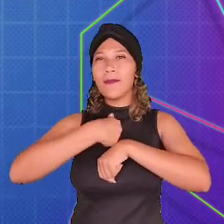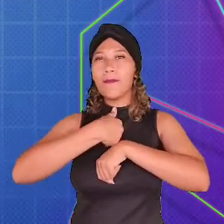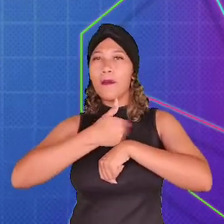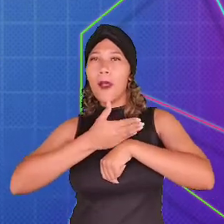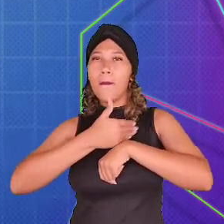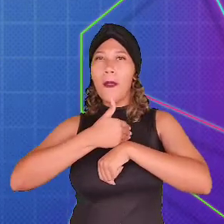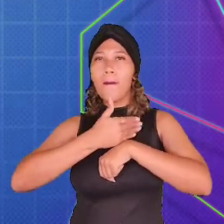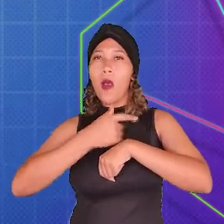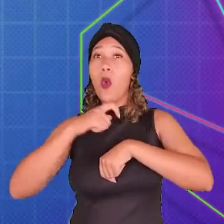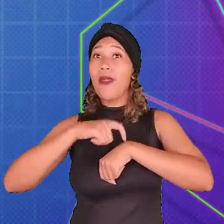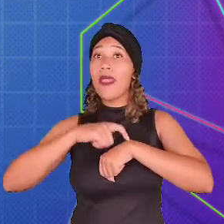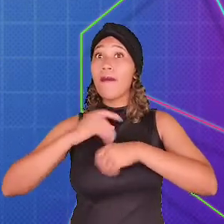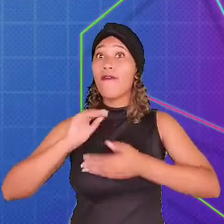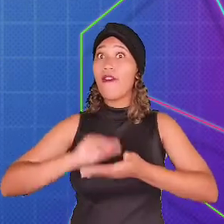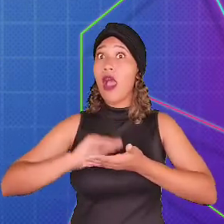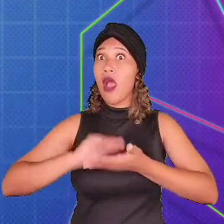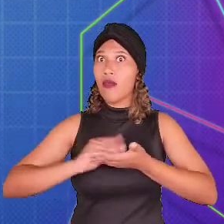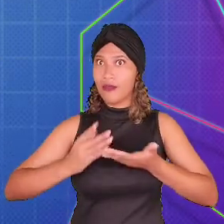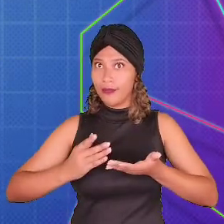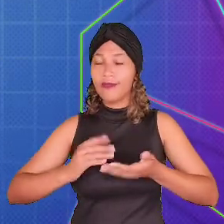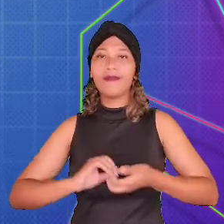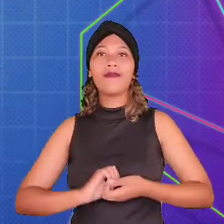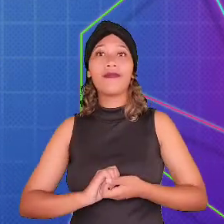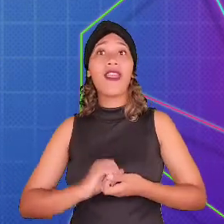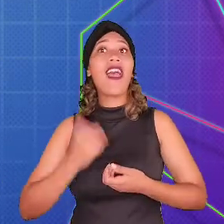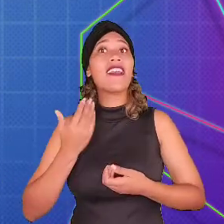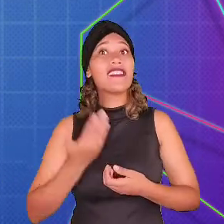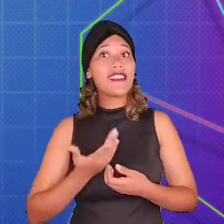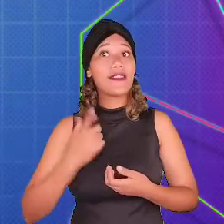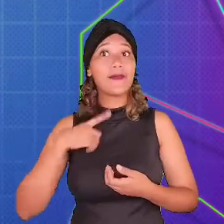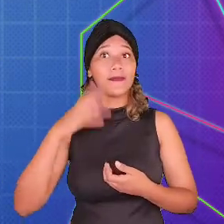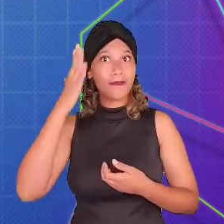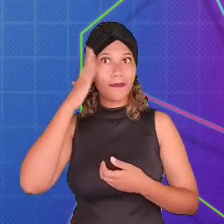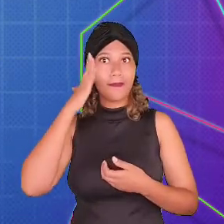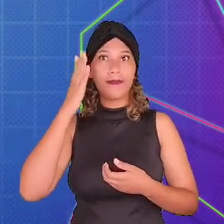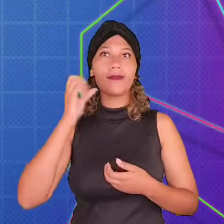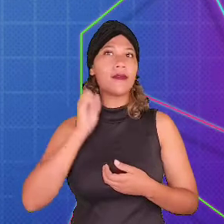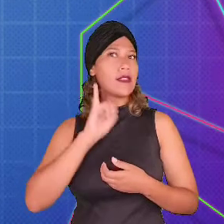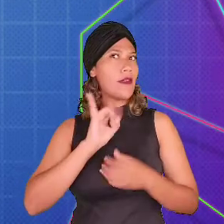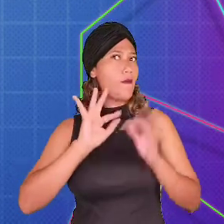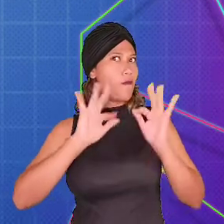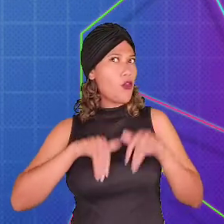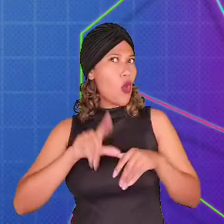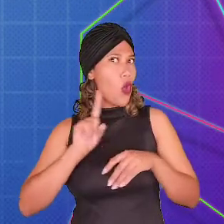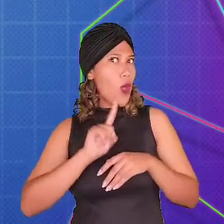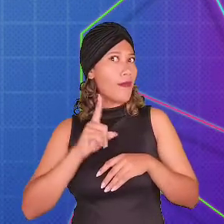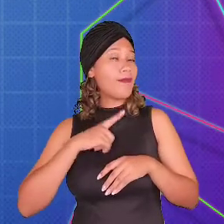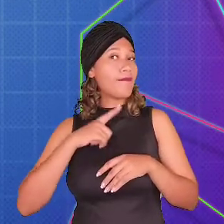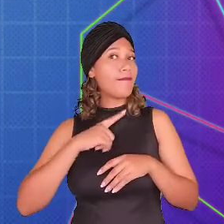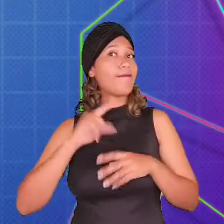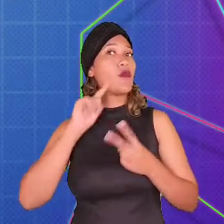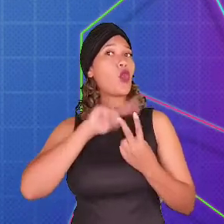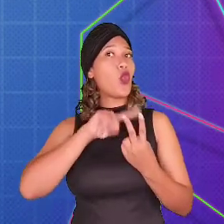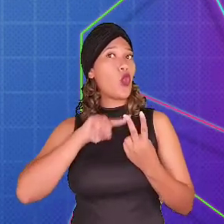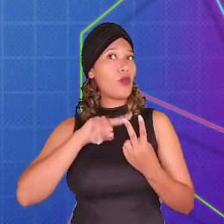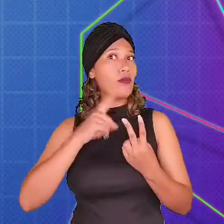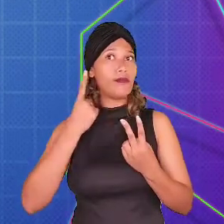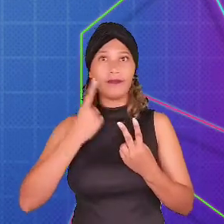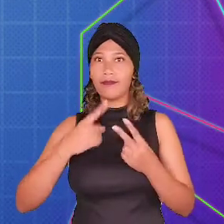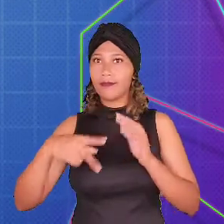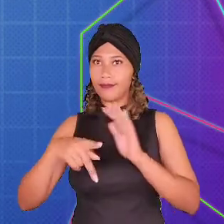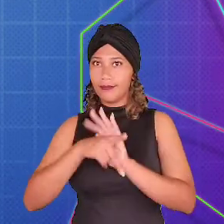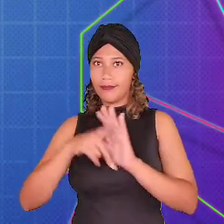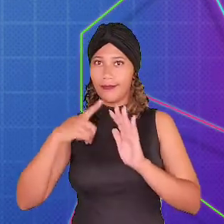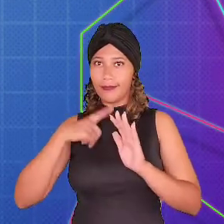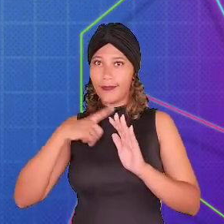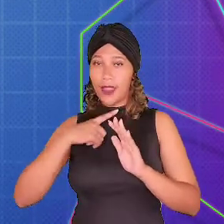tempo falta para terminar o nível. Assim, para saber se a estação está acabando, há dois ícones, um em cada extremo da barra, para que o